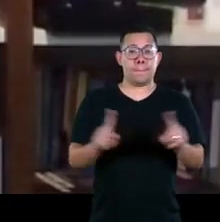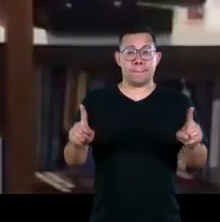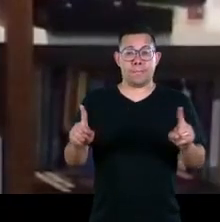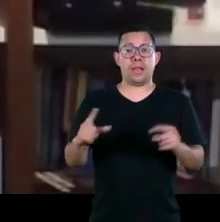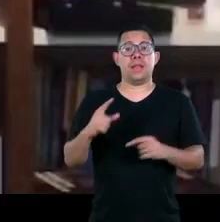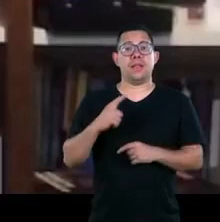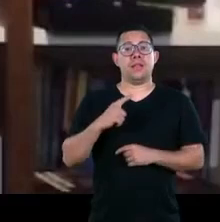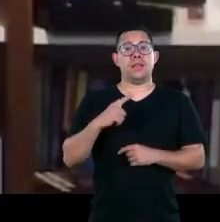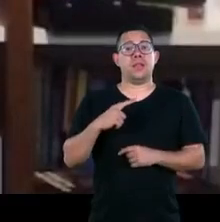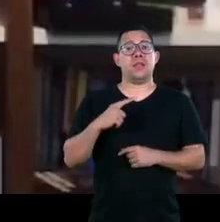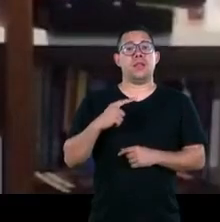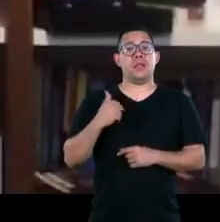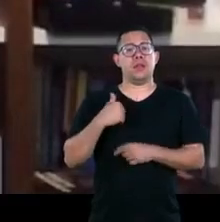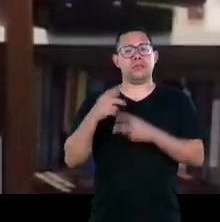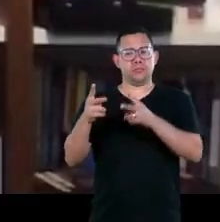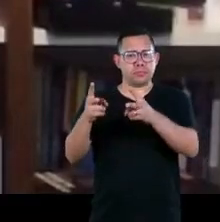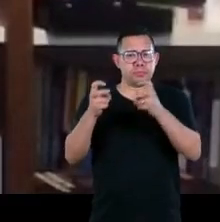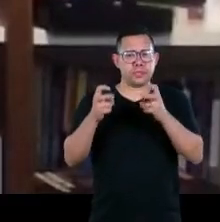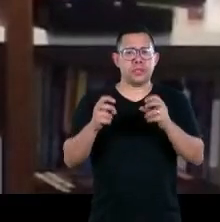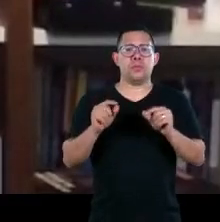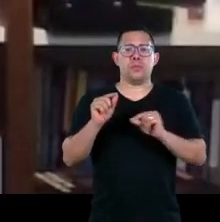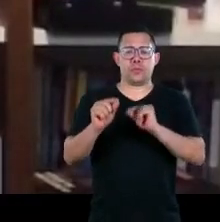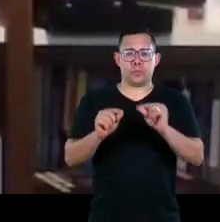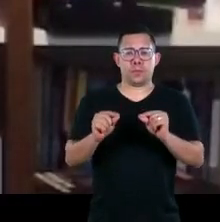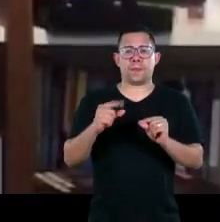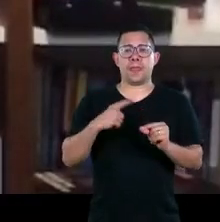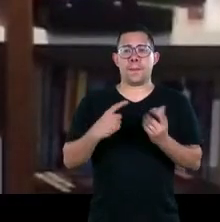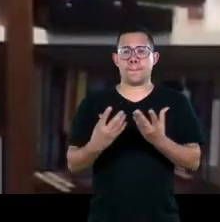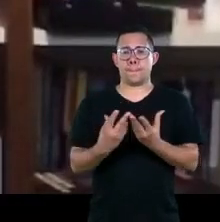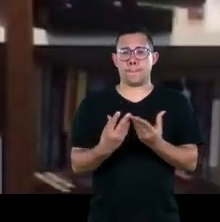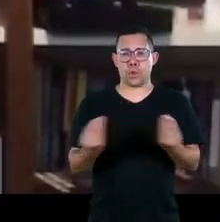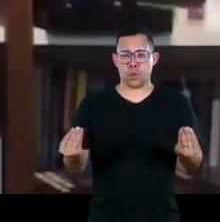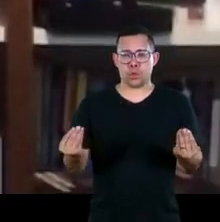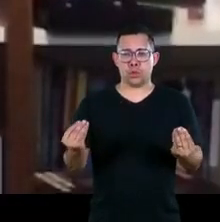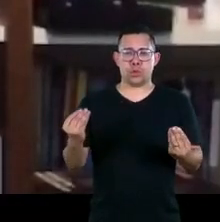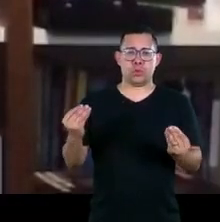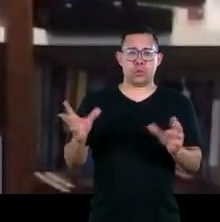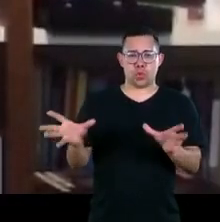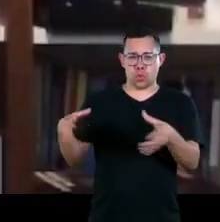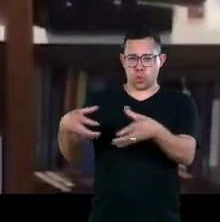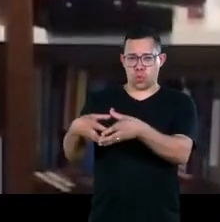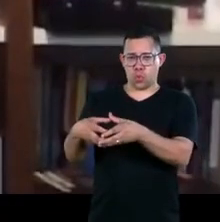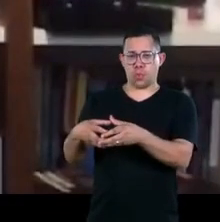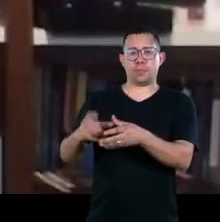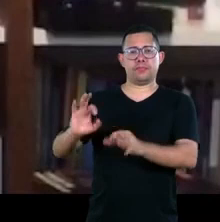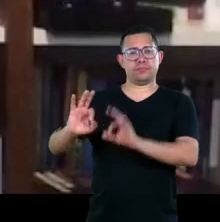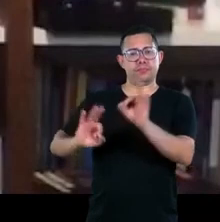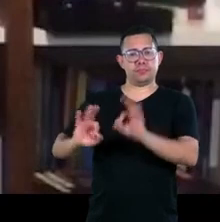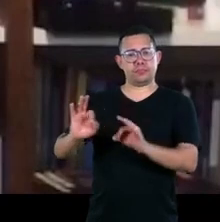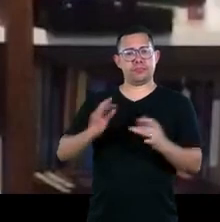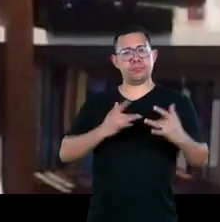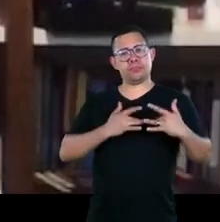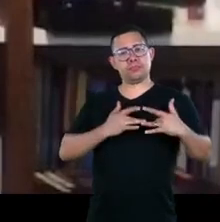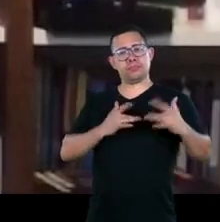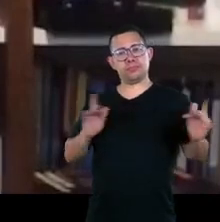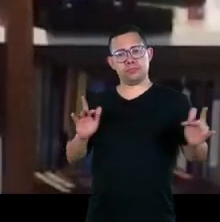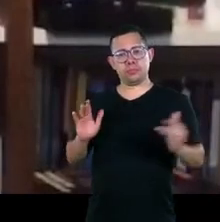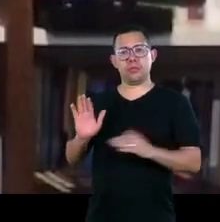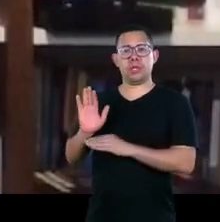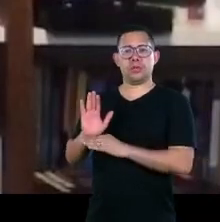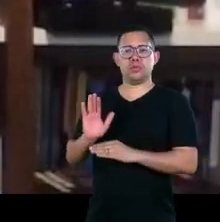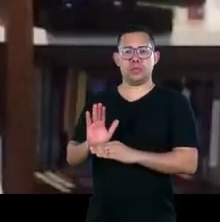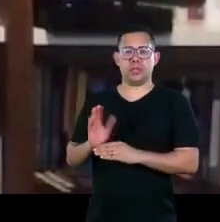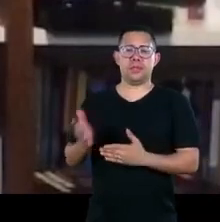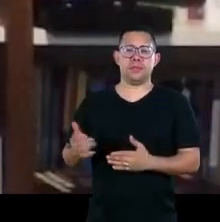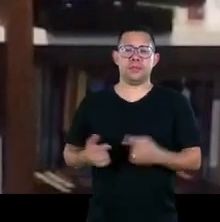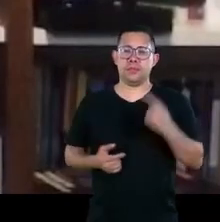notado também que a quantidade de organizações ligadas a esse mundo da solidariedade eu vejo também nas ruas de